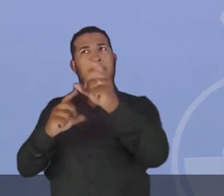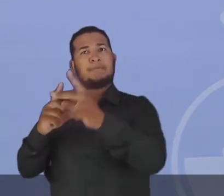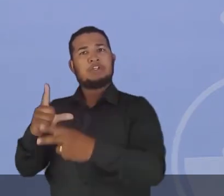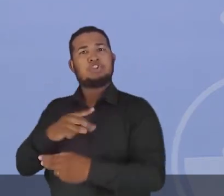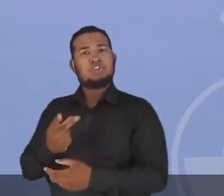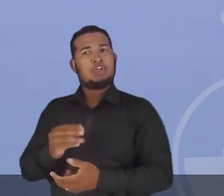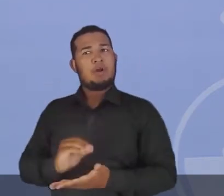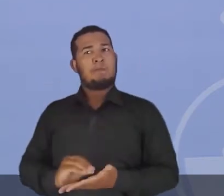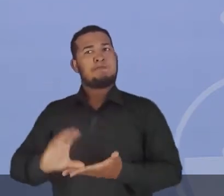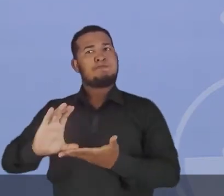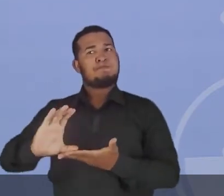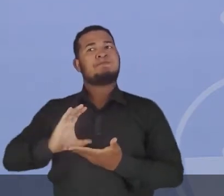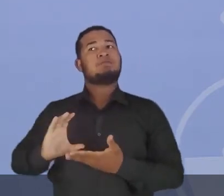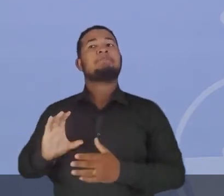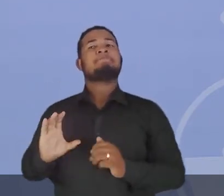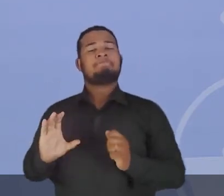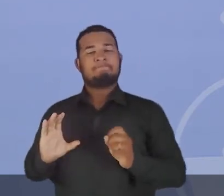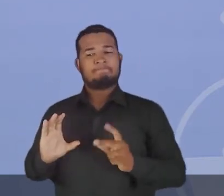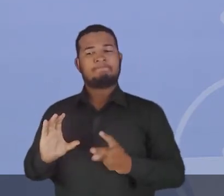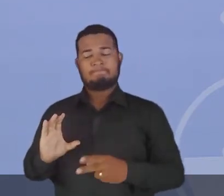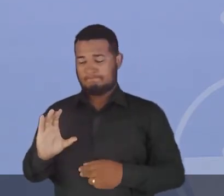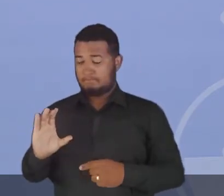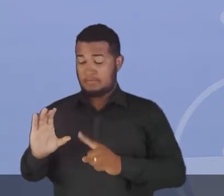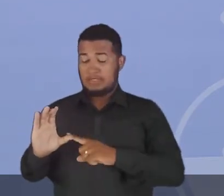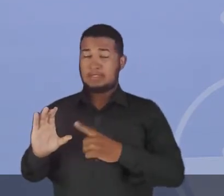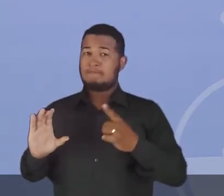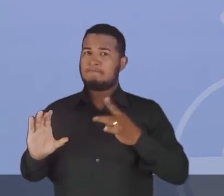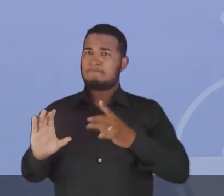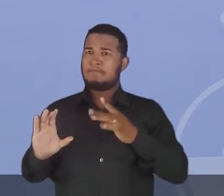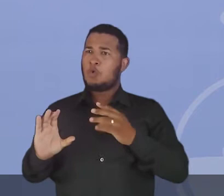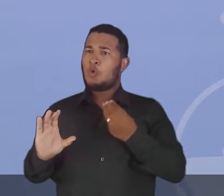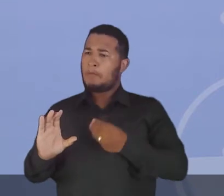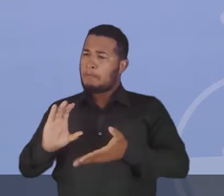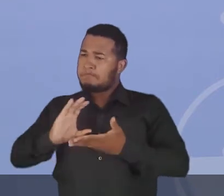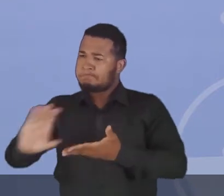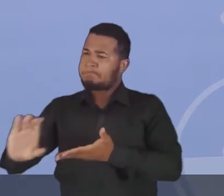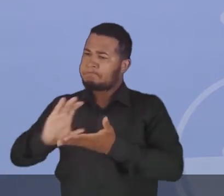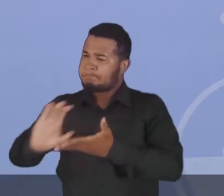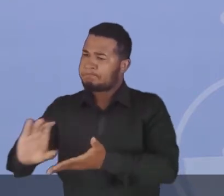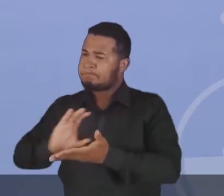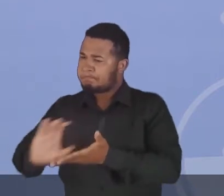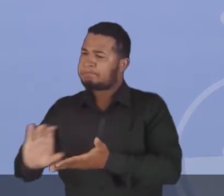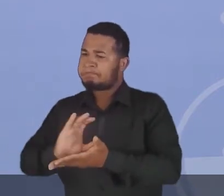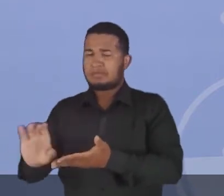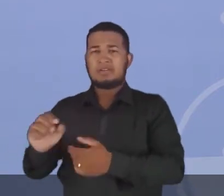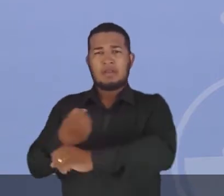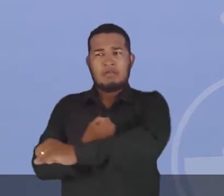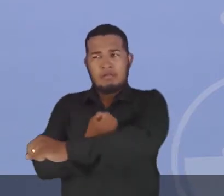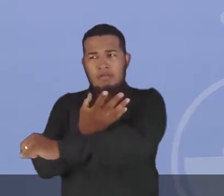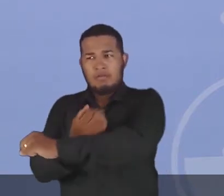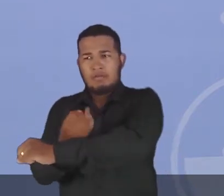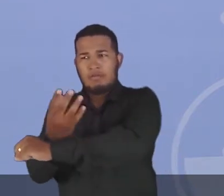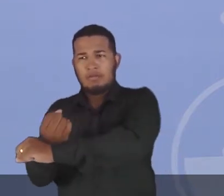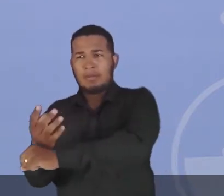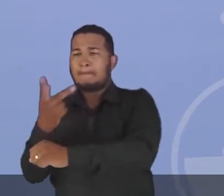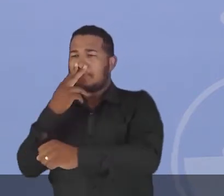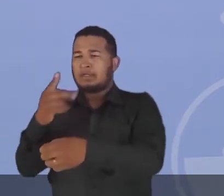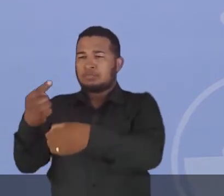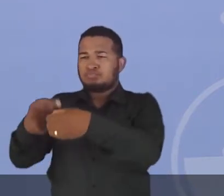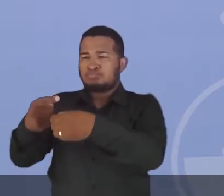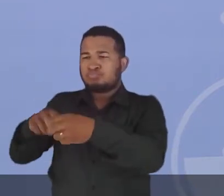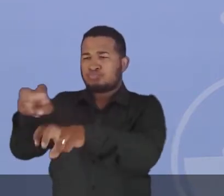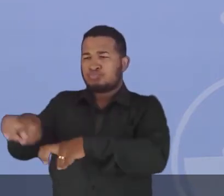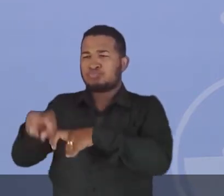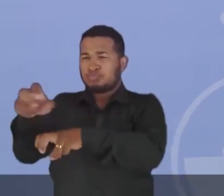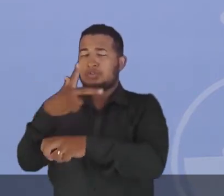café, um bom preço, e ele estava com medo de continuar investindo no campo, já que o campo já se mostrava